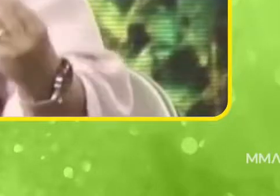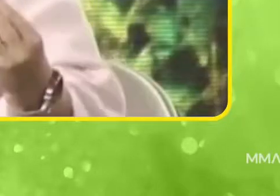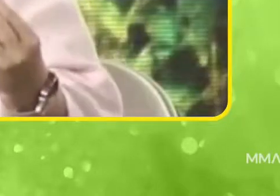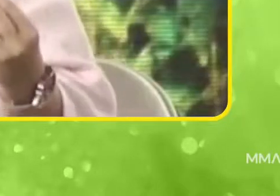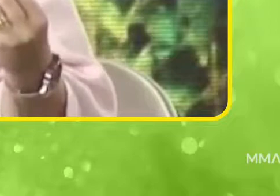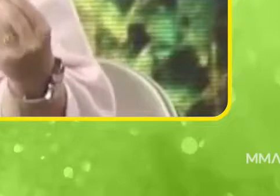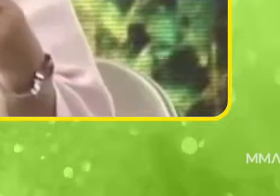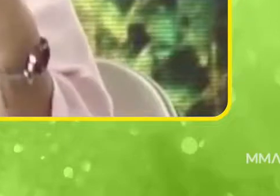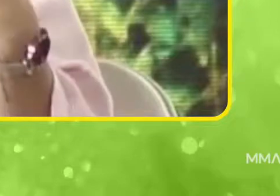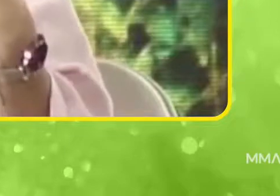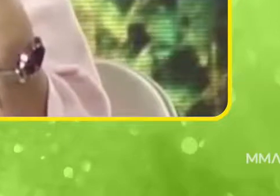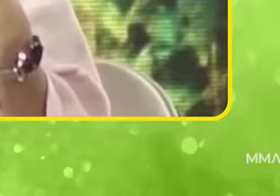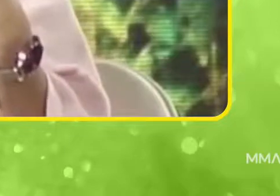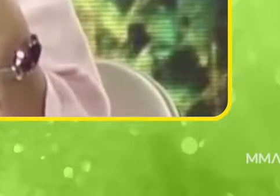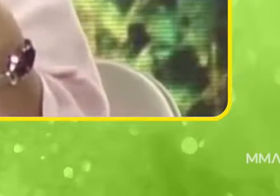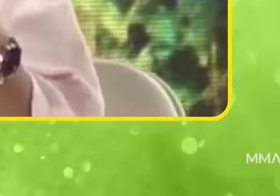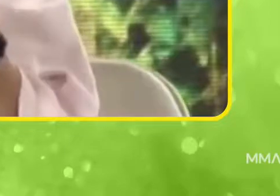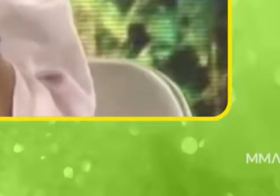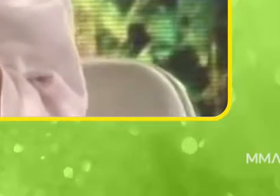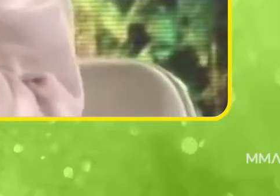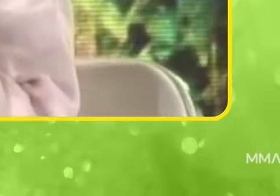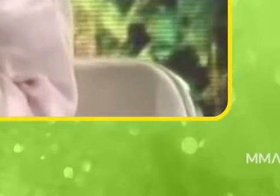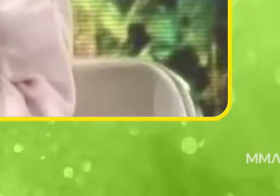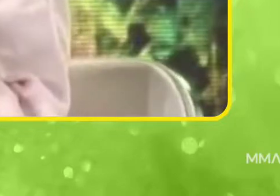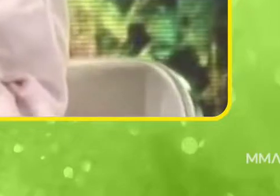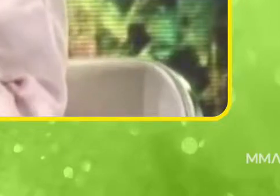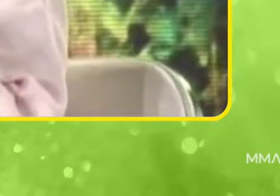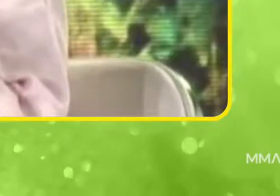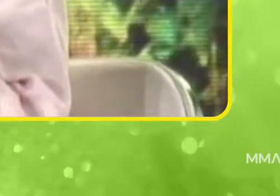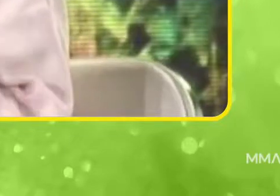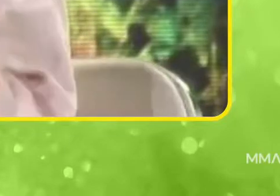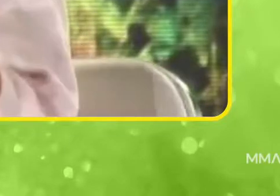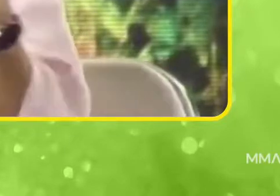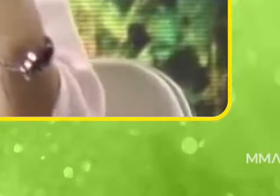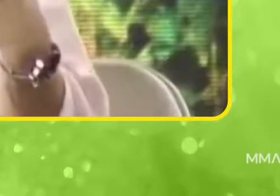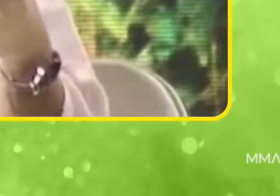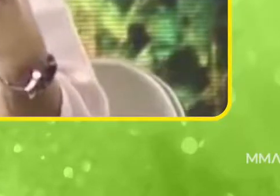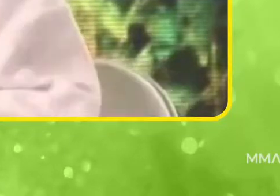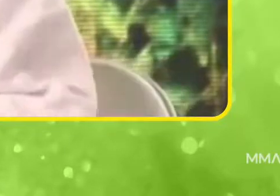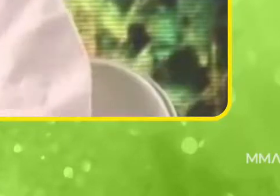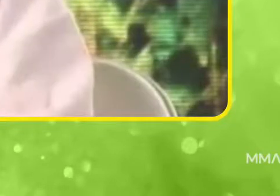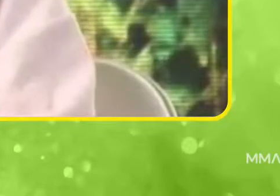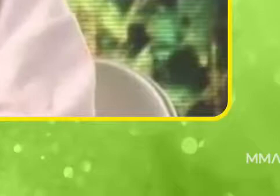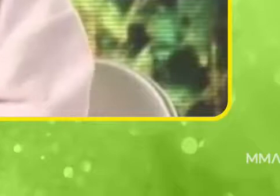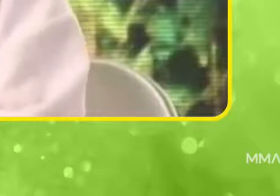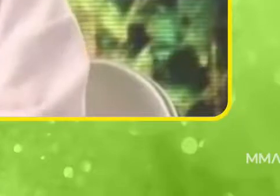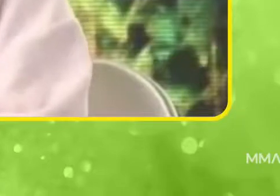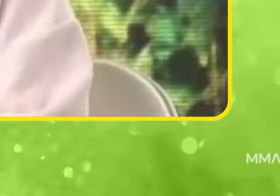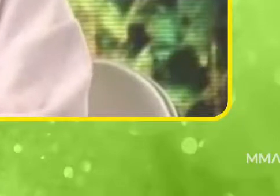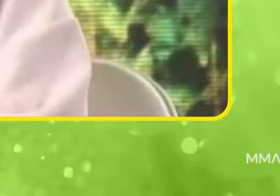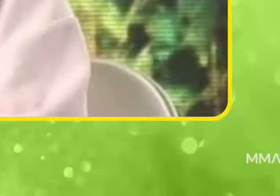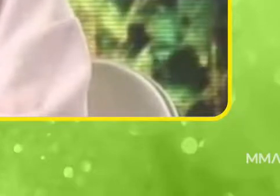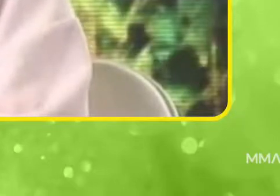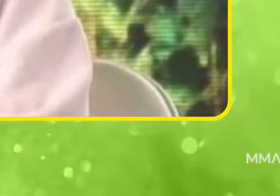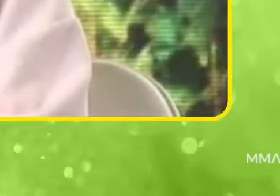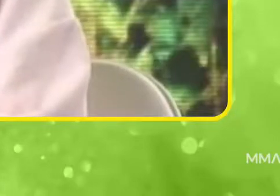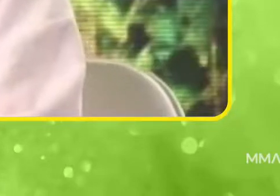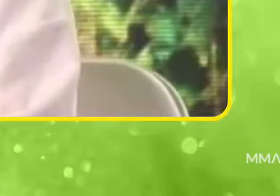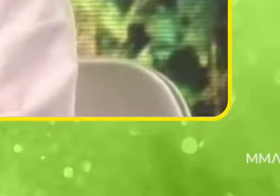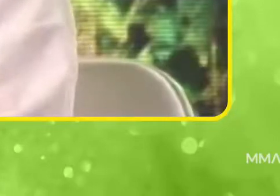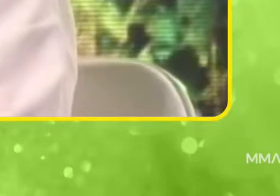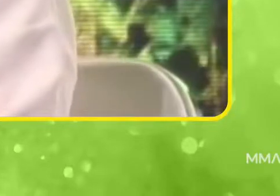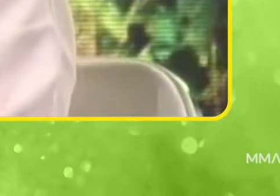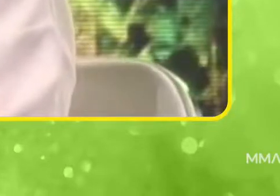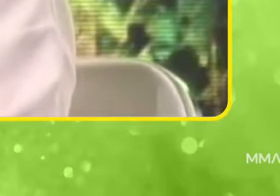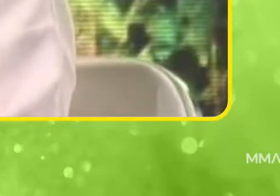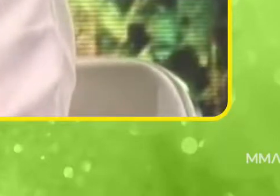nosso Código Florestal, ele é importante para os nossos reportes também perante a ONFCCC.